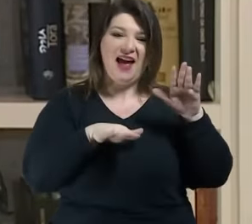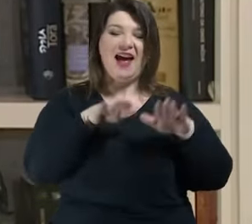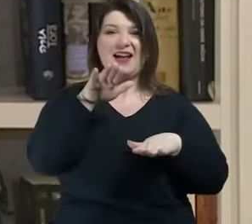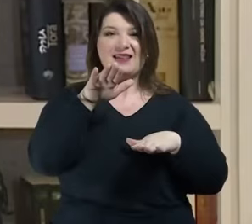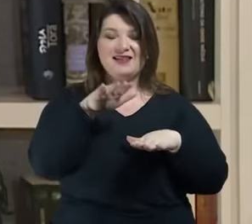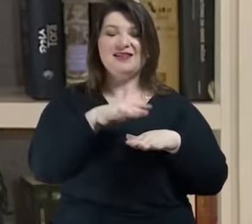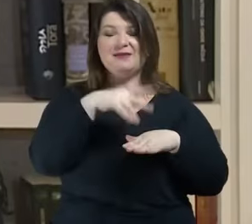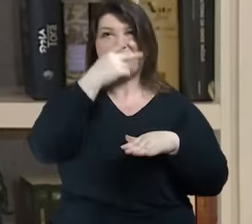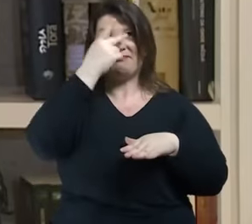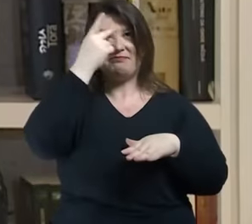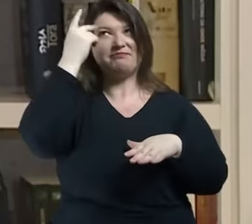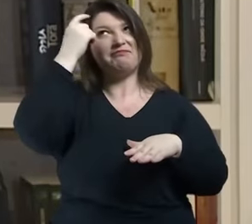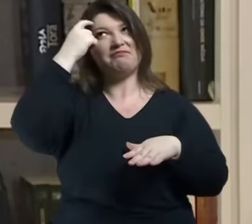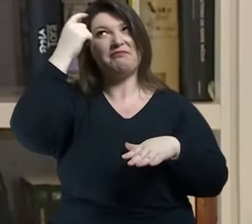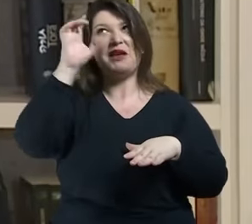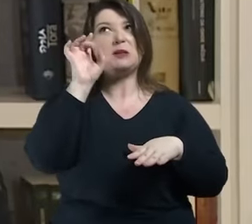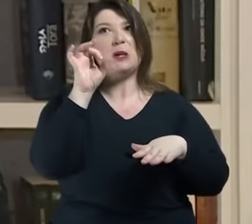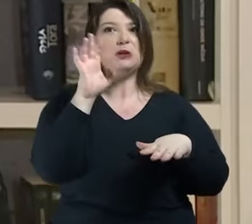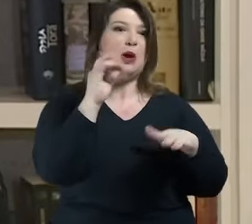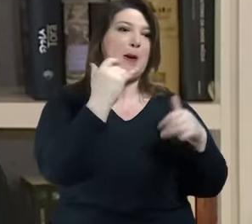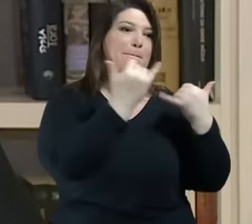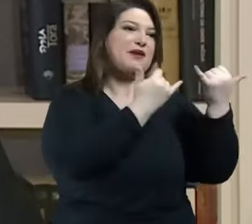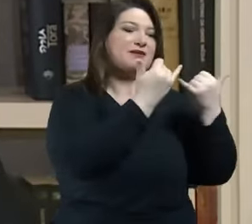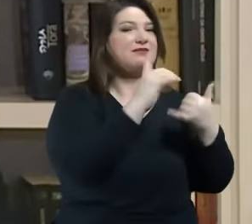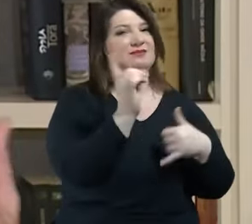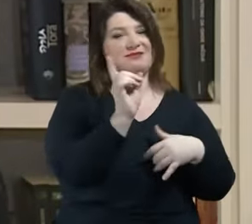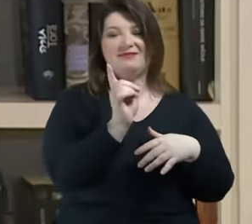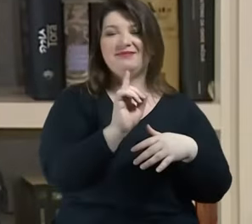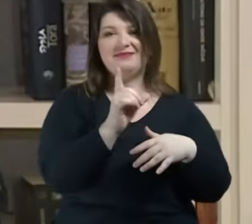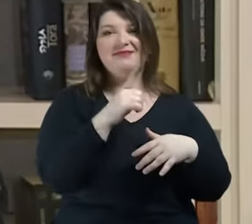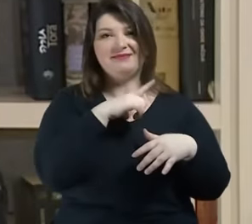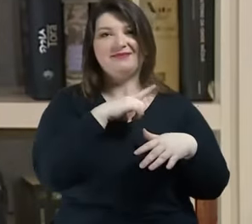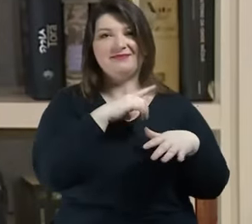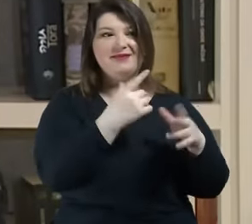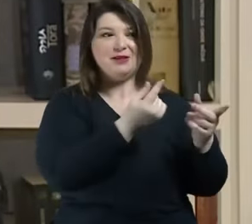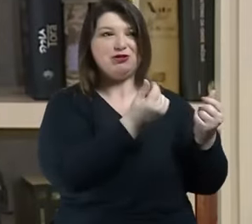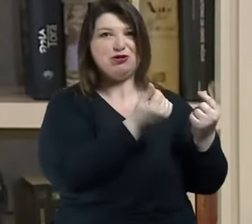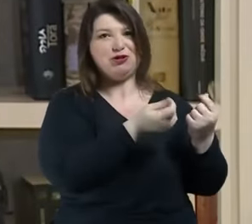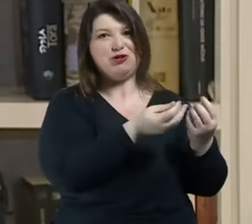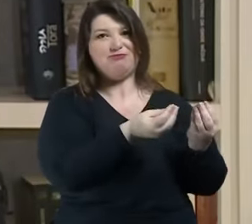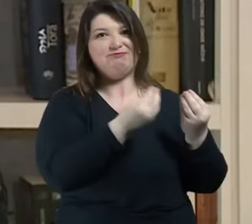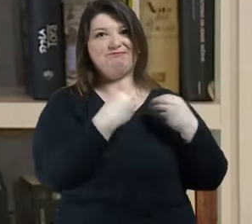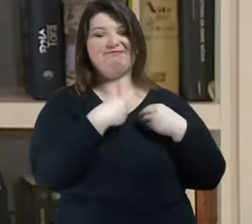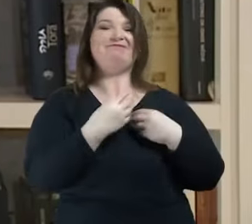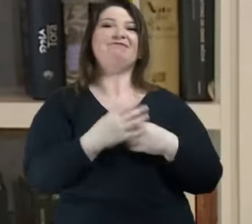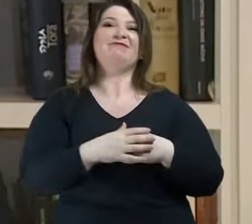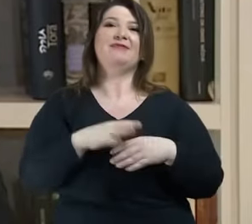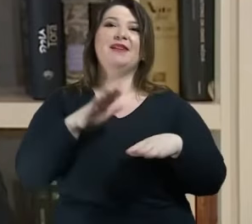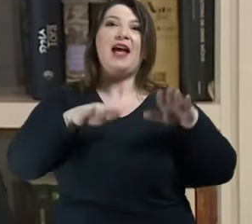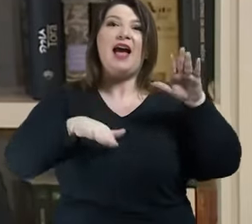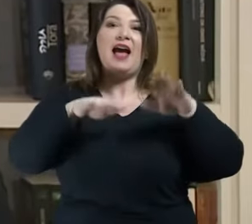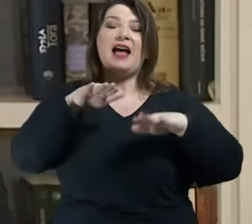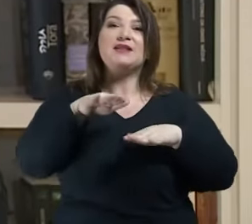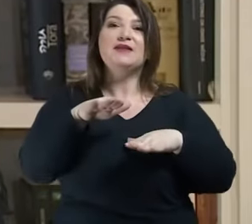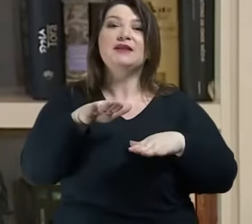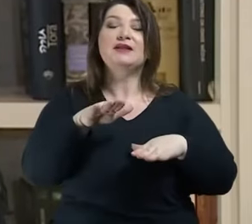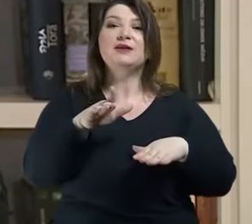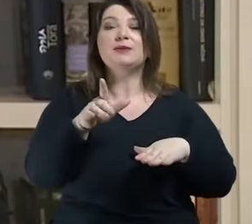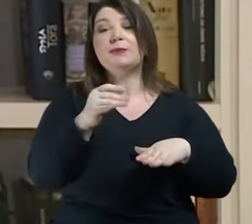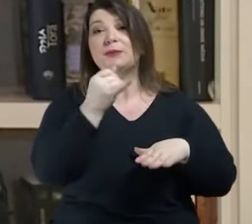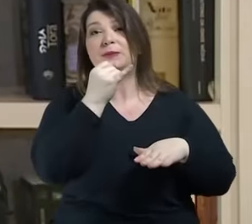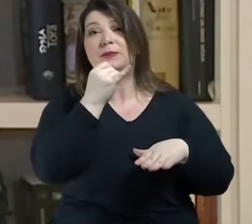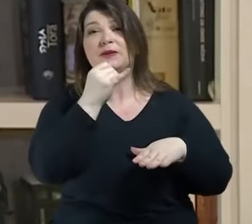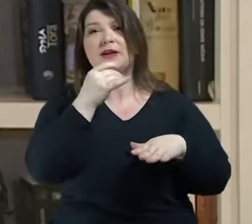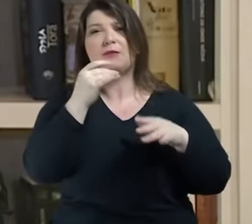em que ao invés do intelectual público, aquela figura inaugurada por Zola, no caso em que ele publica o